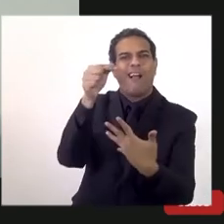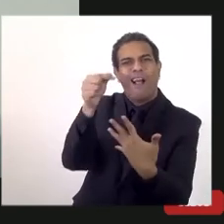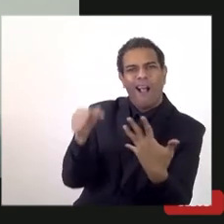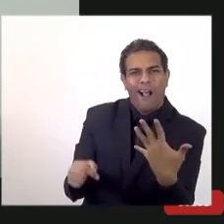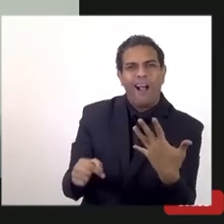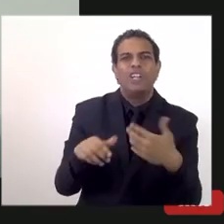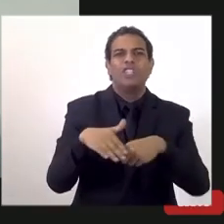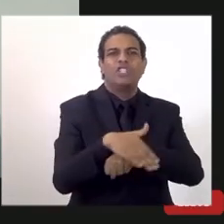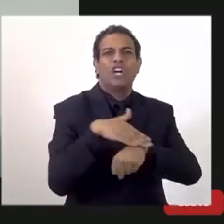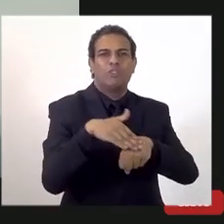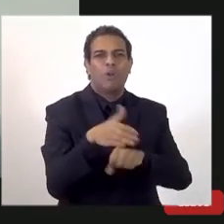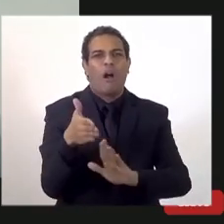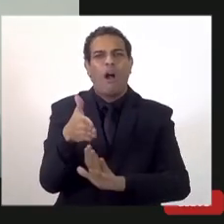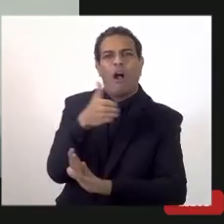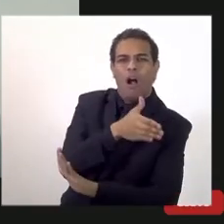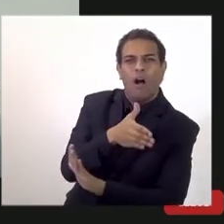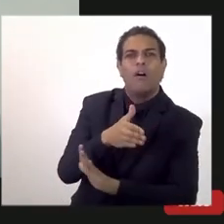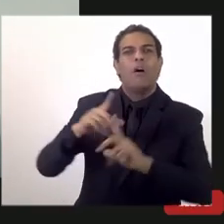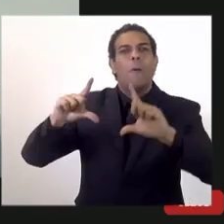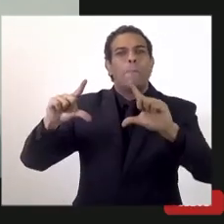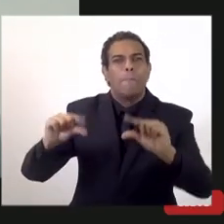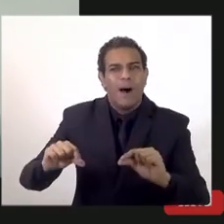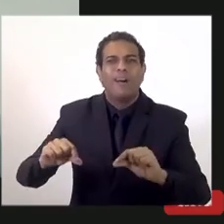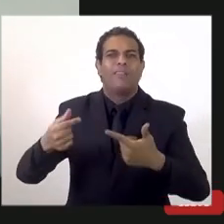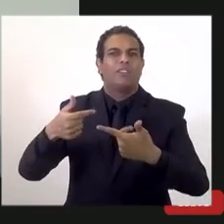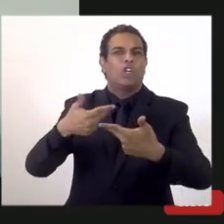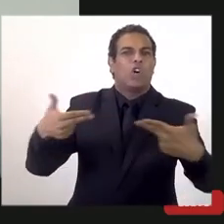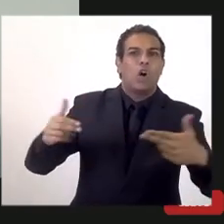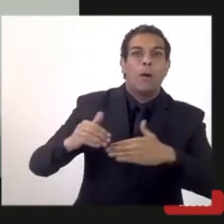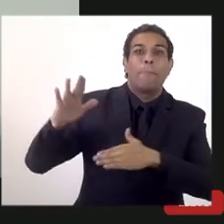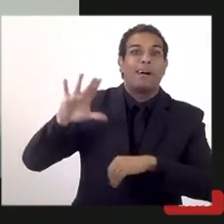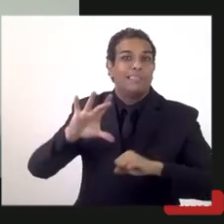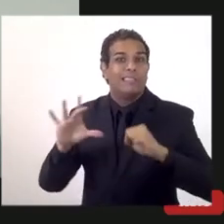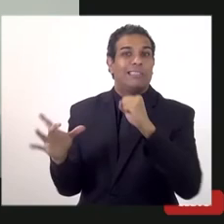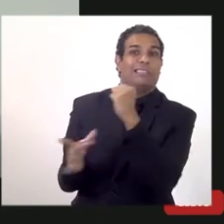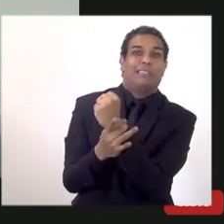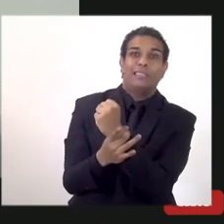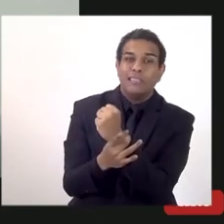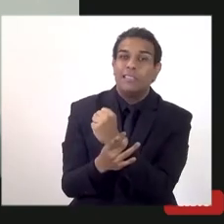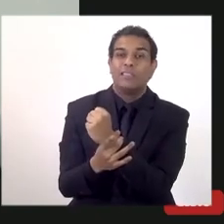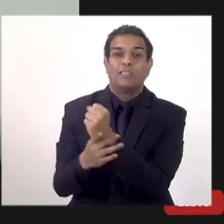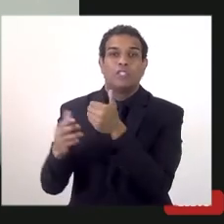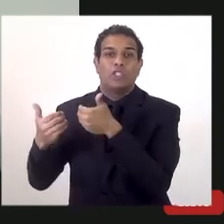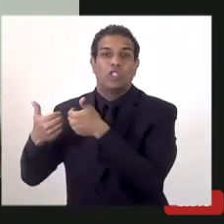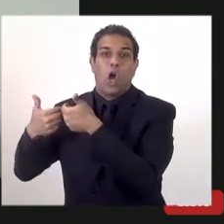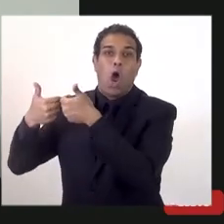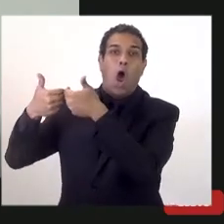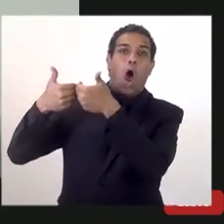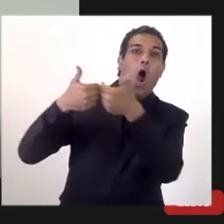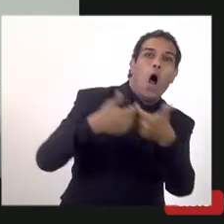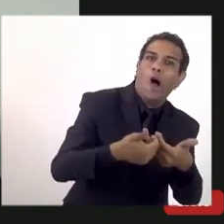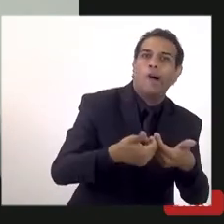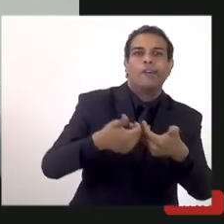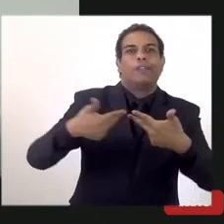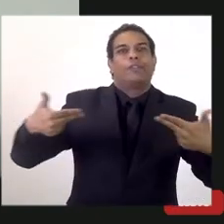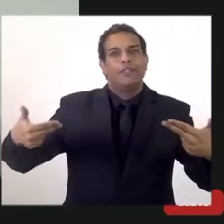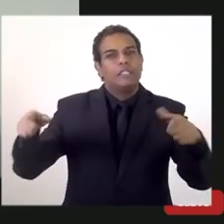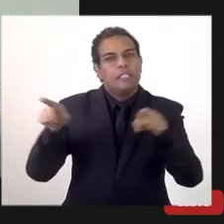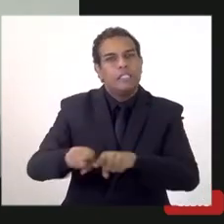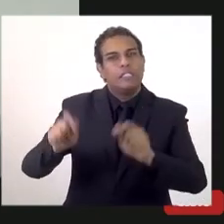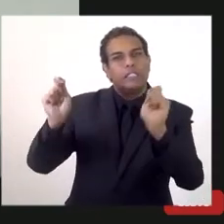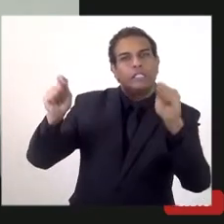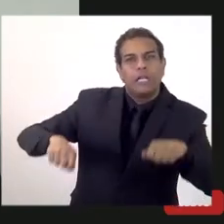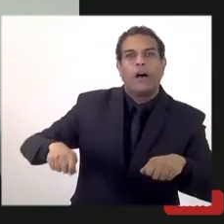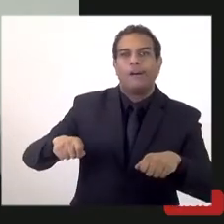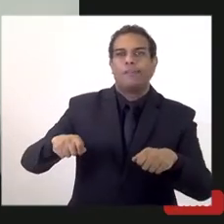colega anteriormente, custos menores de locomoção, maior segurança no transporte de cargas e melhor possibilidade de